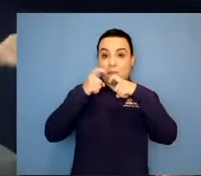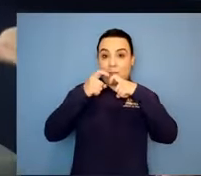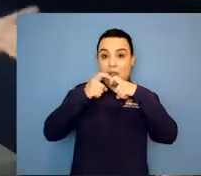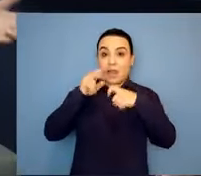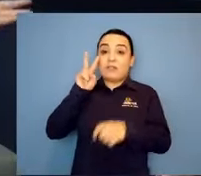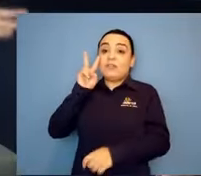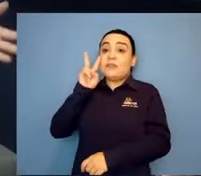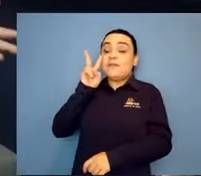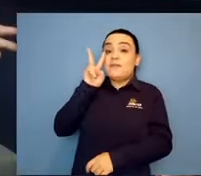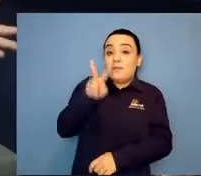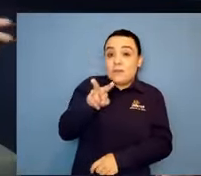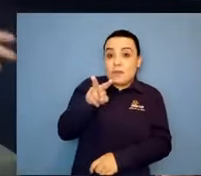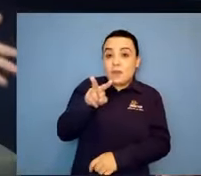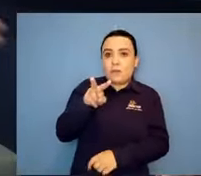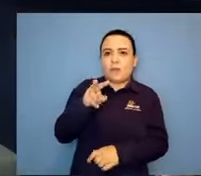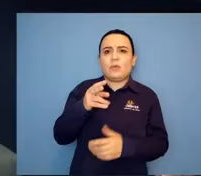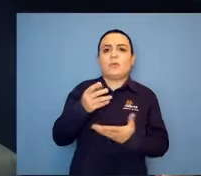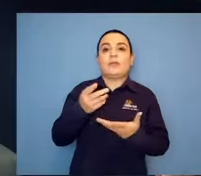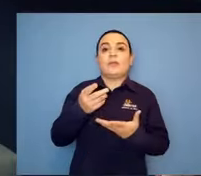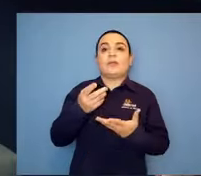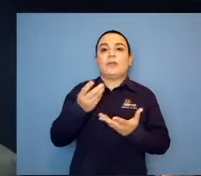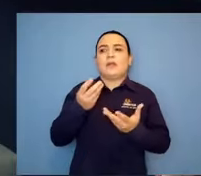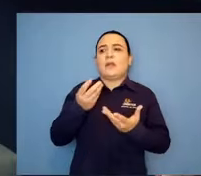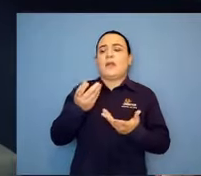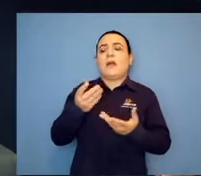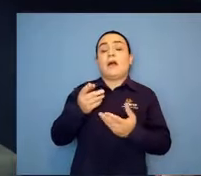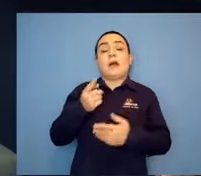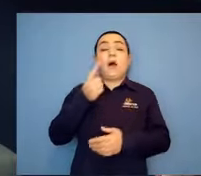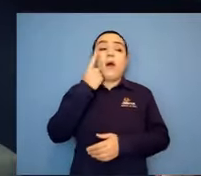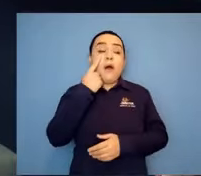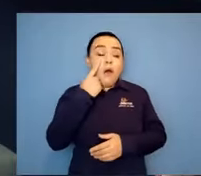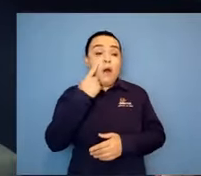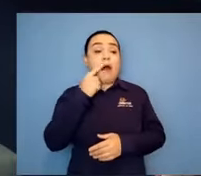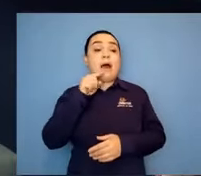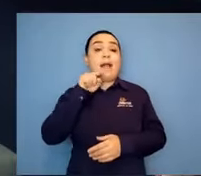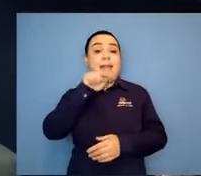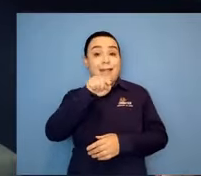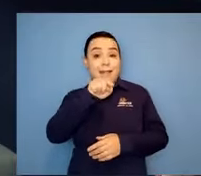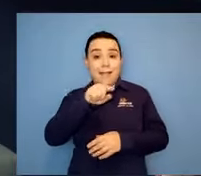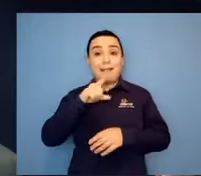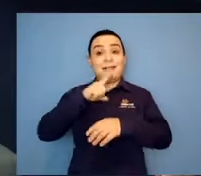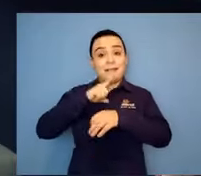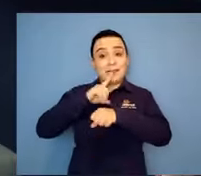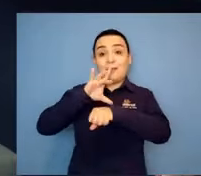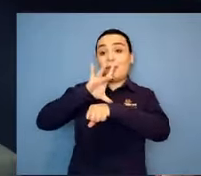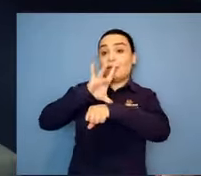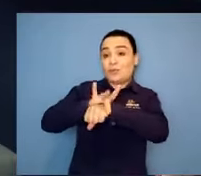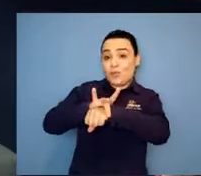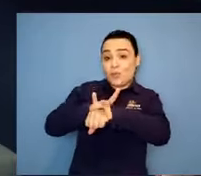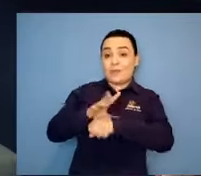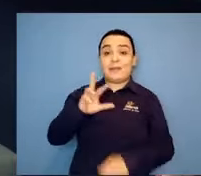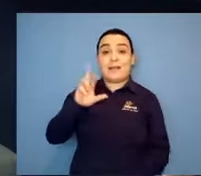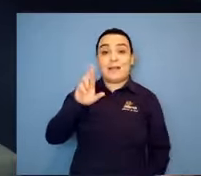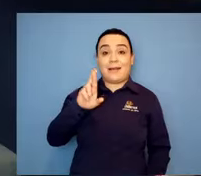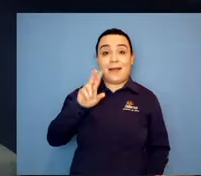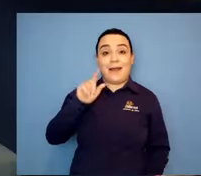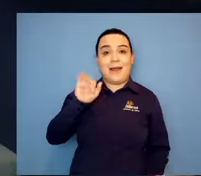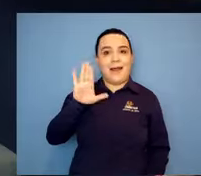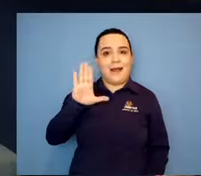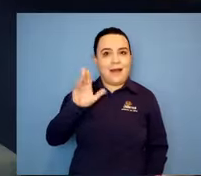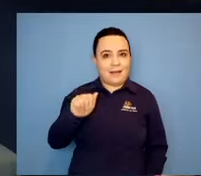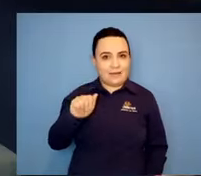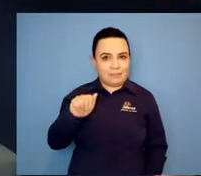Mãe, não. Ele tem uma doença rara chamada adrenoleucodistrofia. E pelo tom de voz e ela me